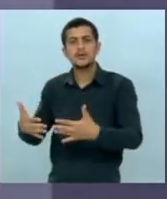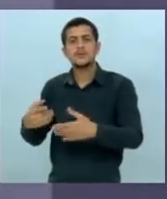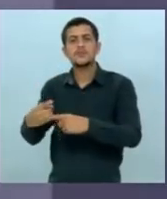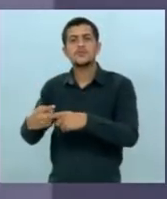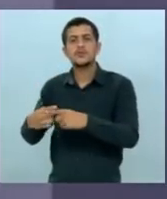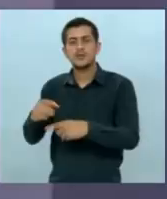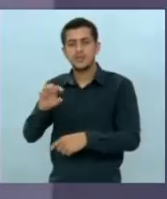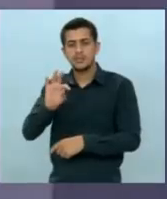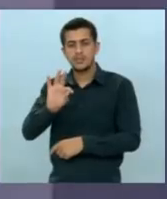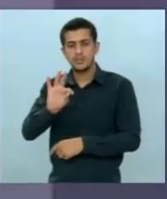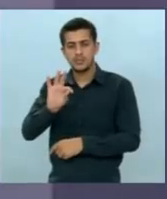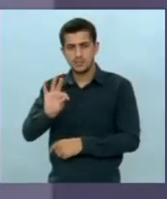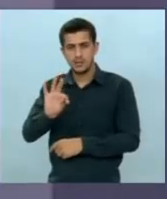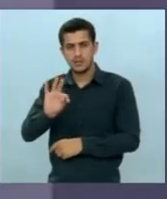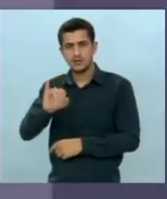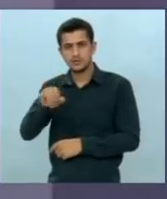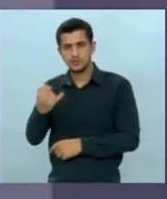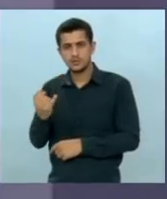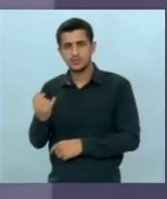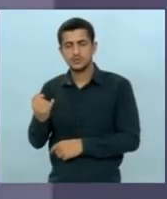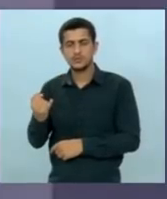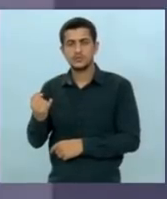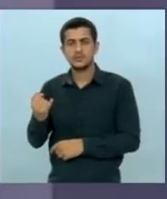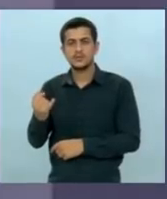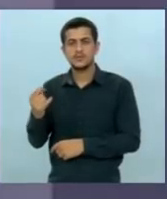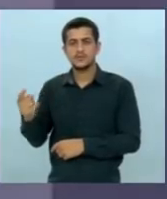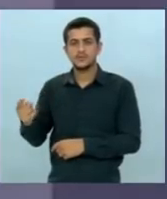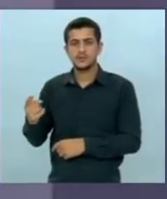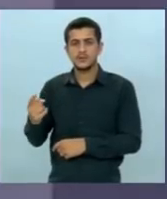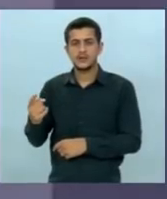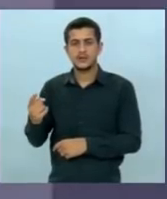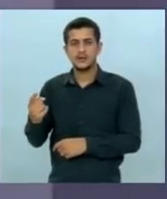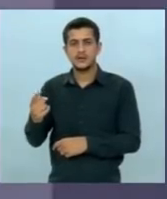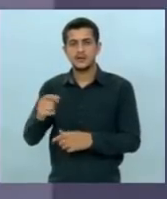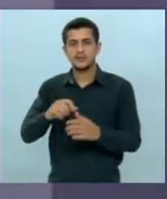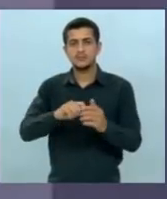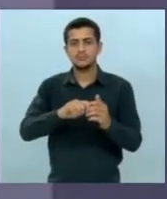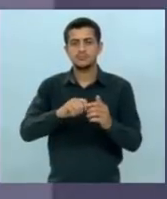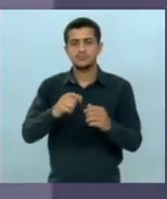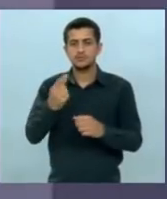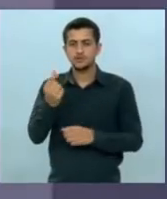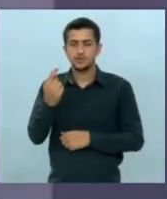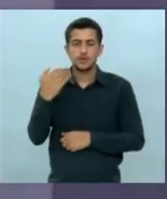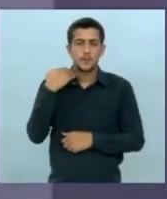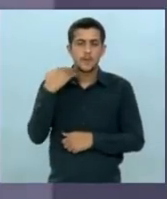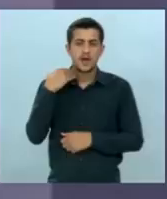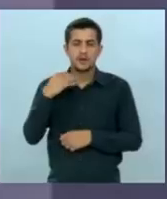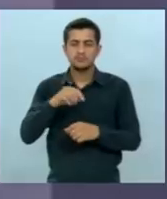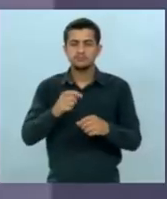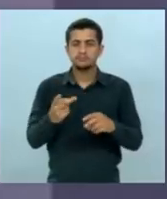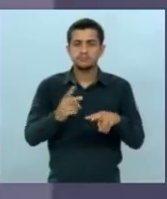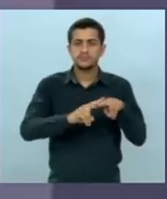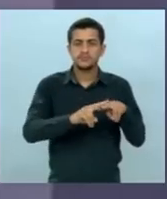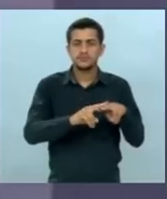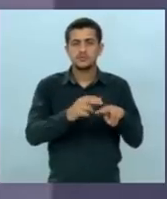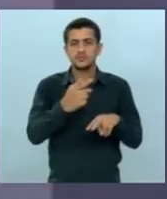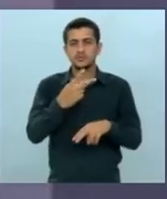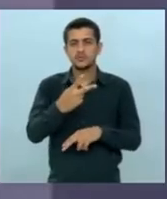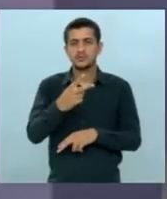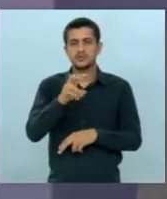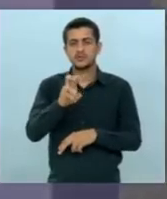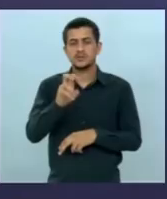bloqueou 277 milhões de reais de suas contas ou da conta da sua família